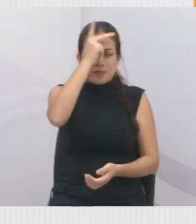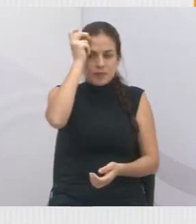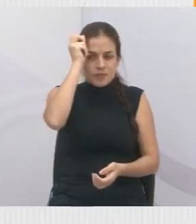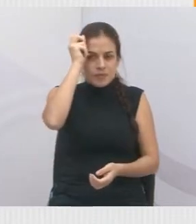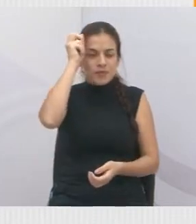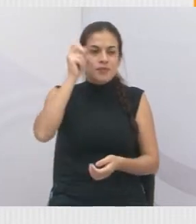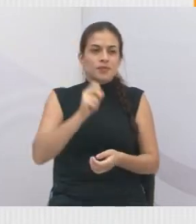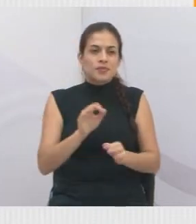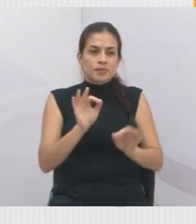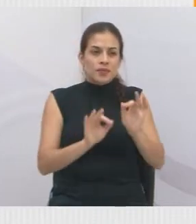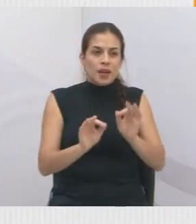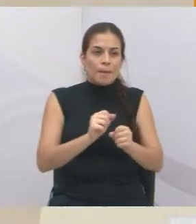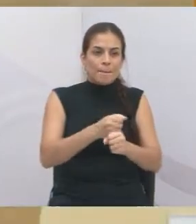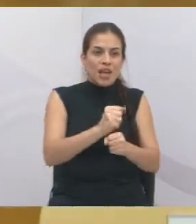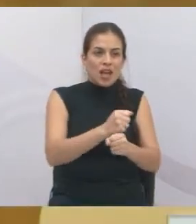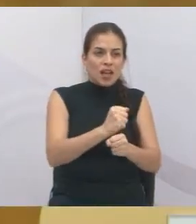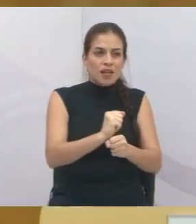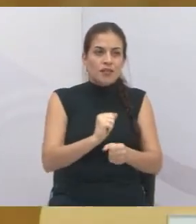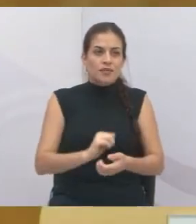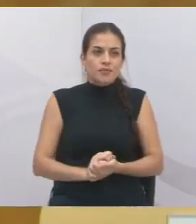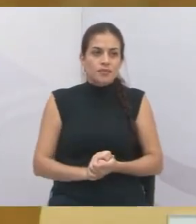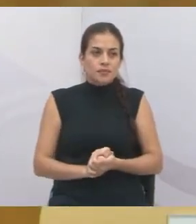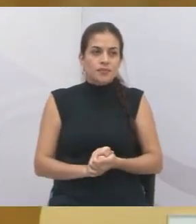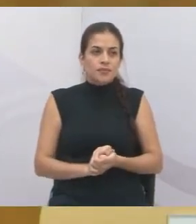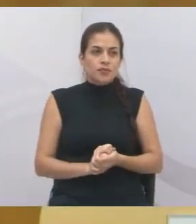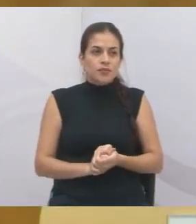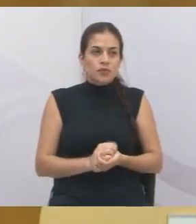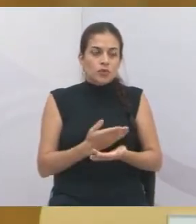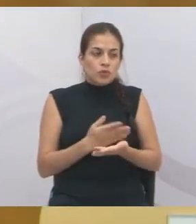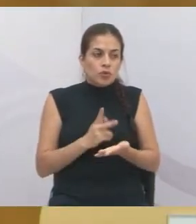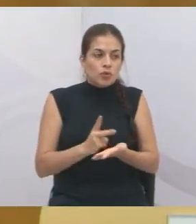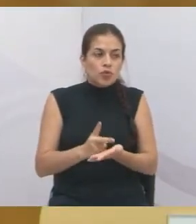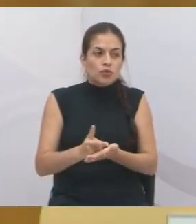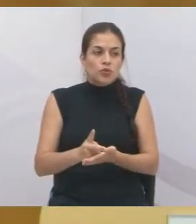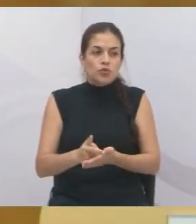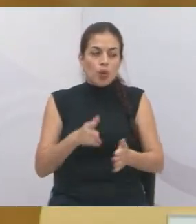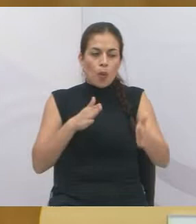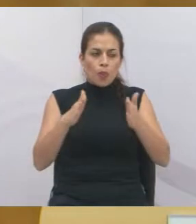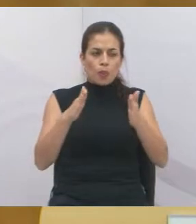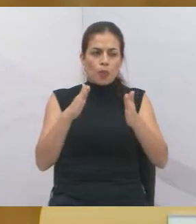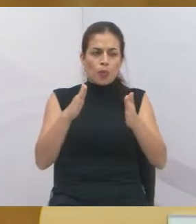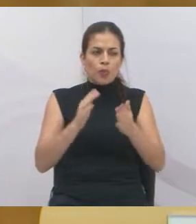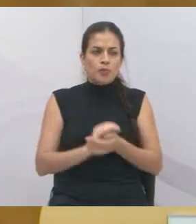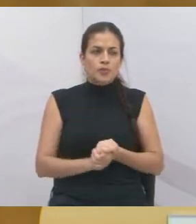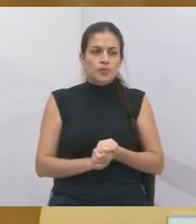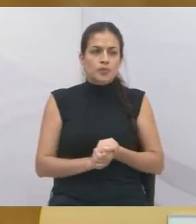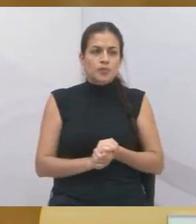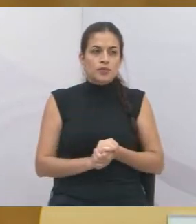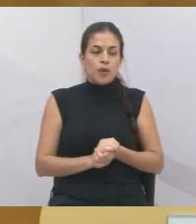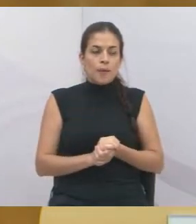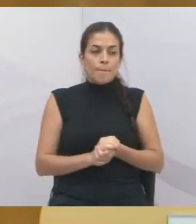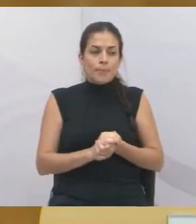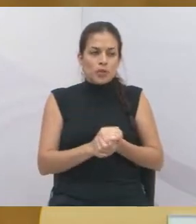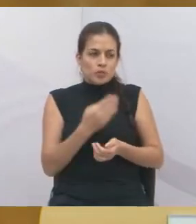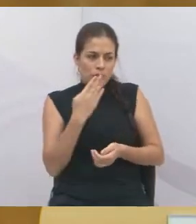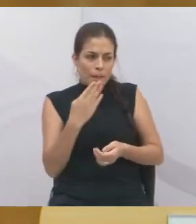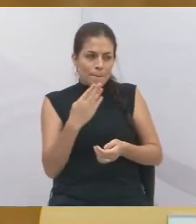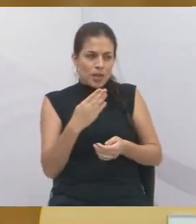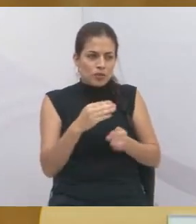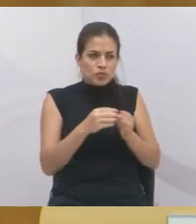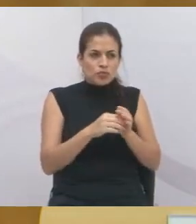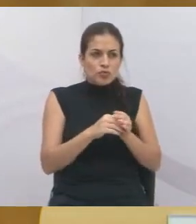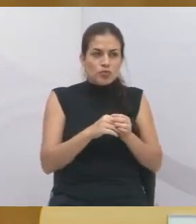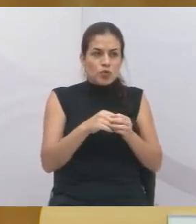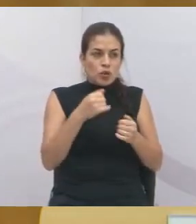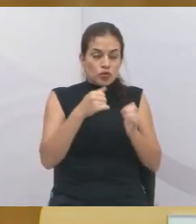acompanhando o nosso mandato. Olha, hoje fiz um pedido de informação para saber qual é o valor que a obra